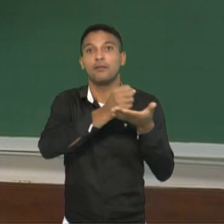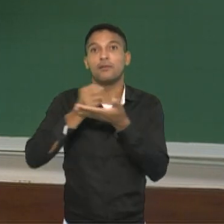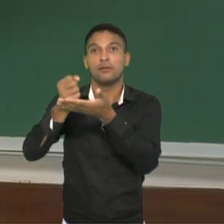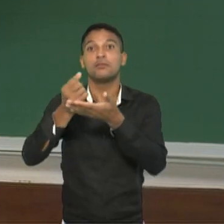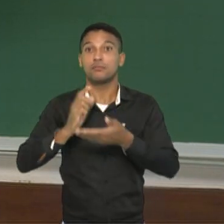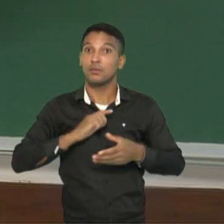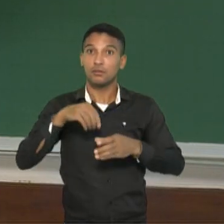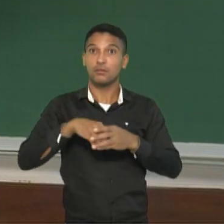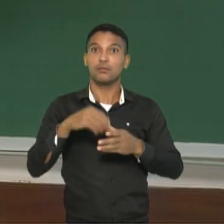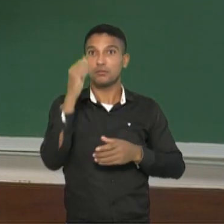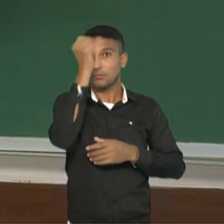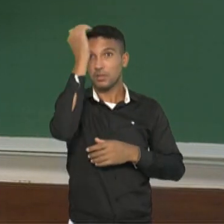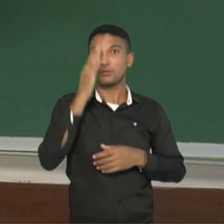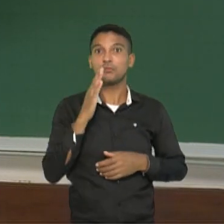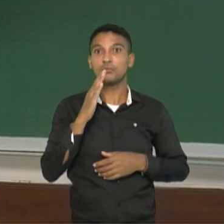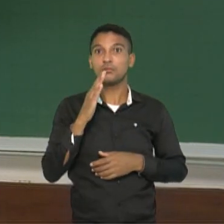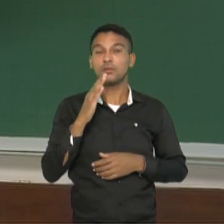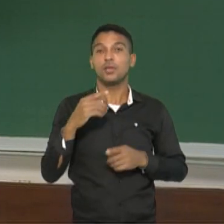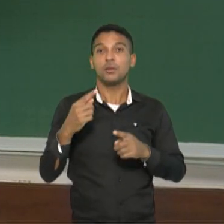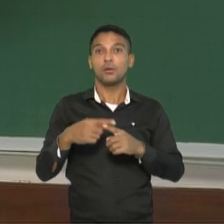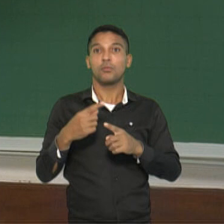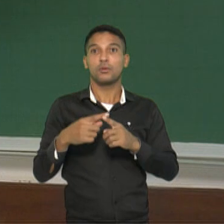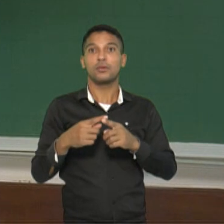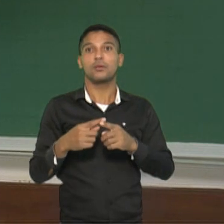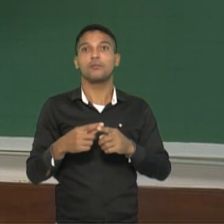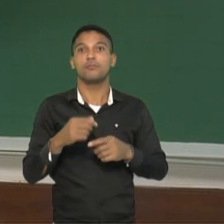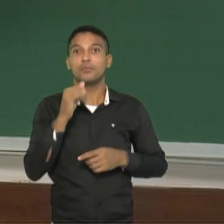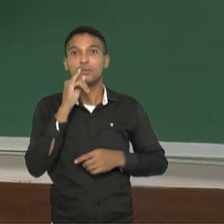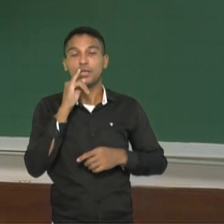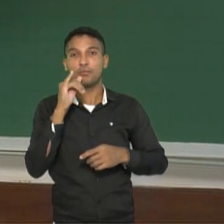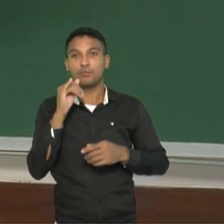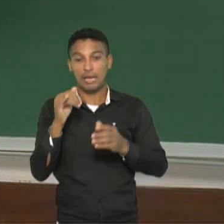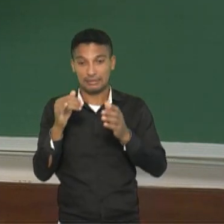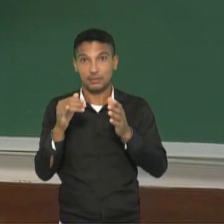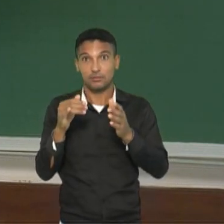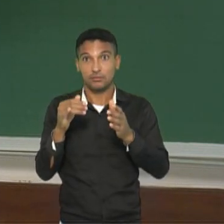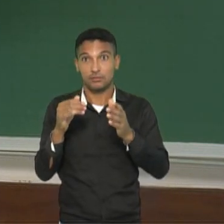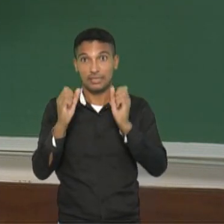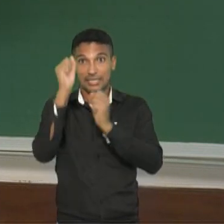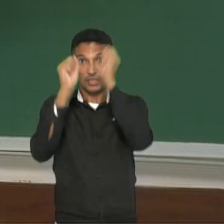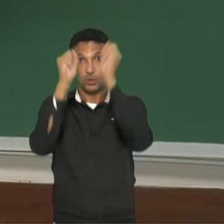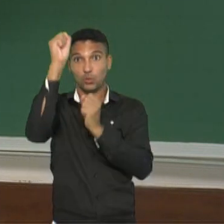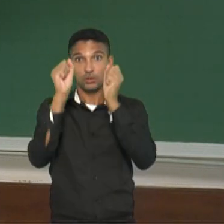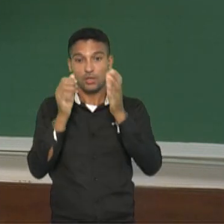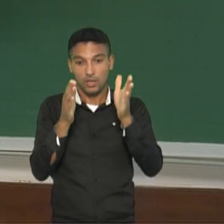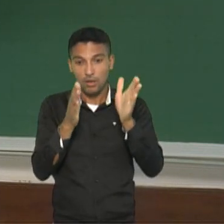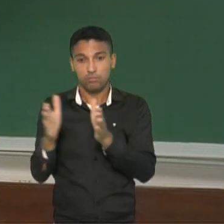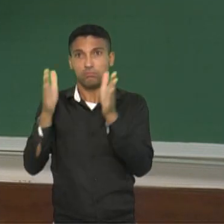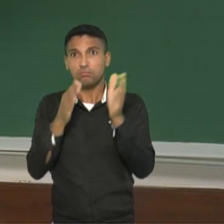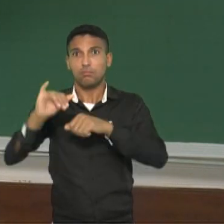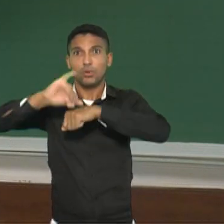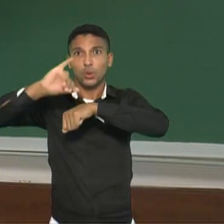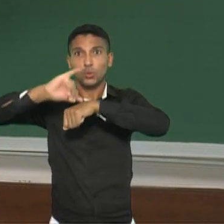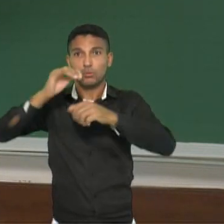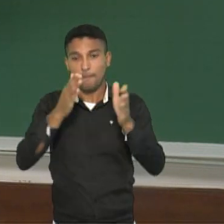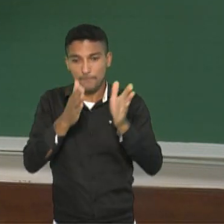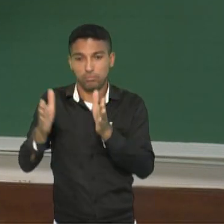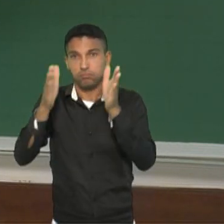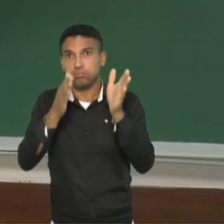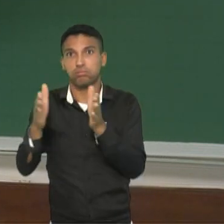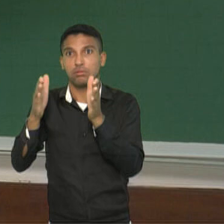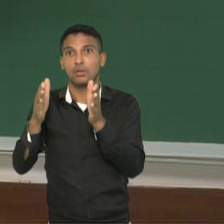mercadoria, chegue rapidamente num local de destino. Ou até mesmo, para que haja produção, os